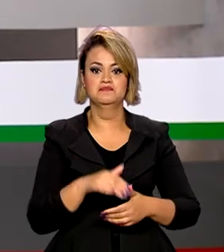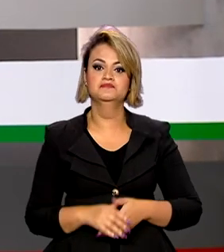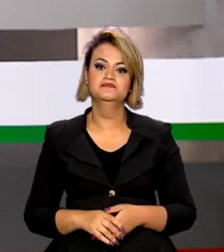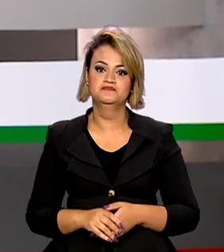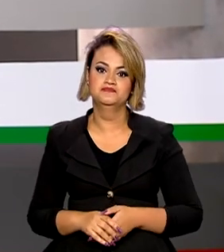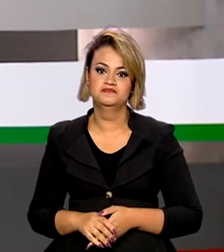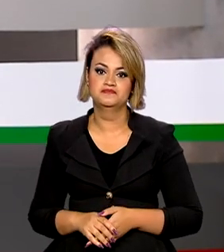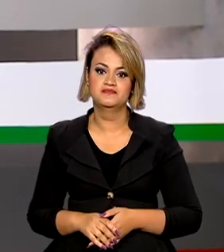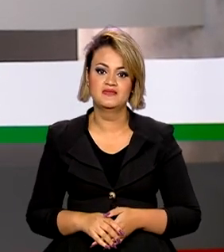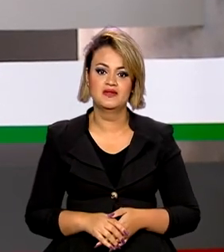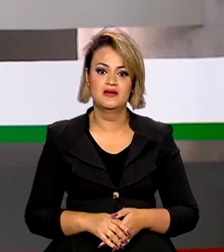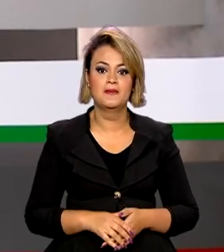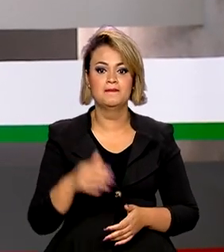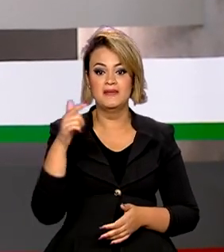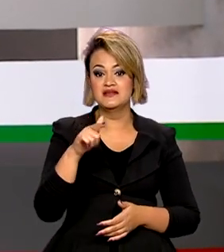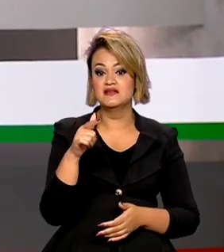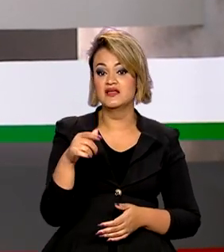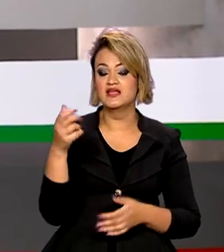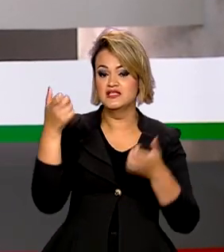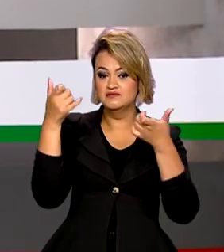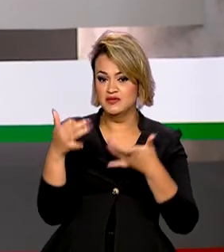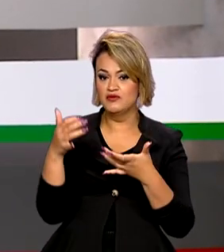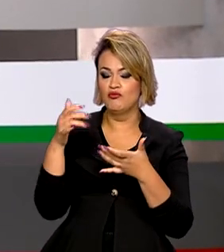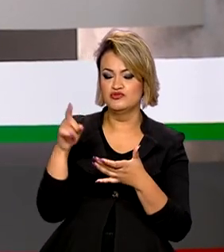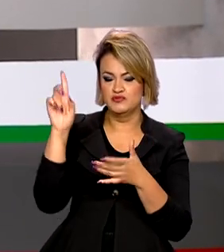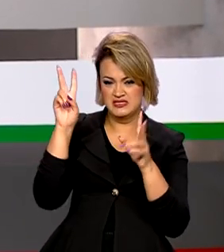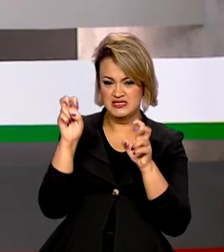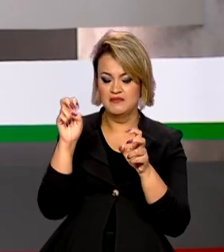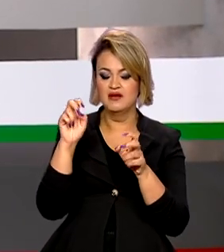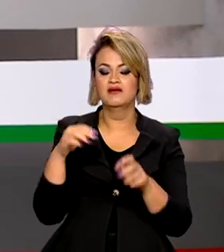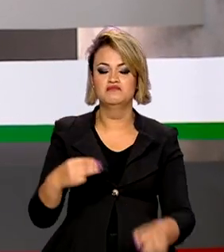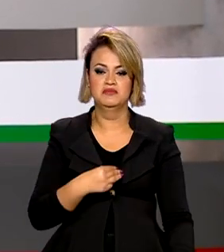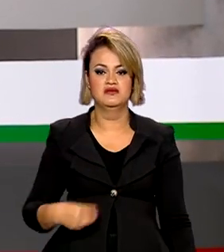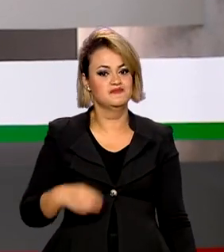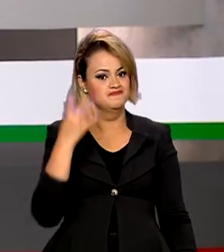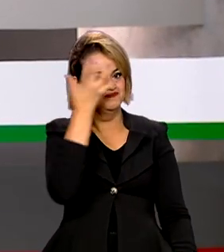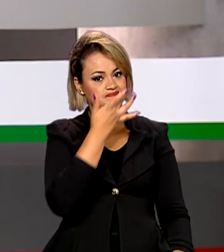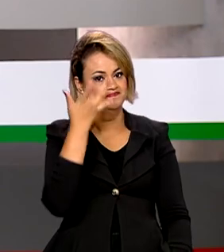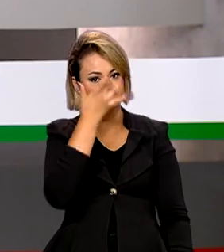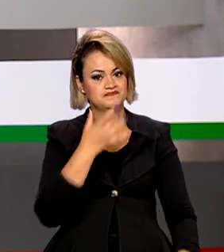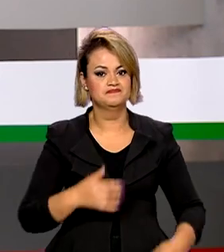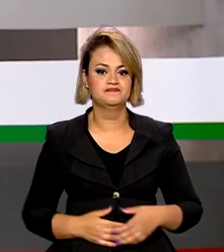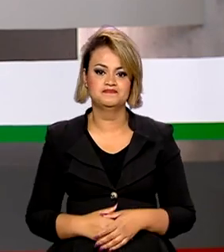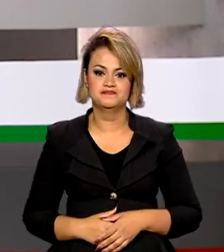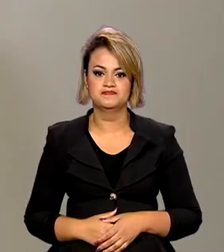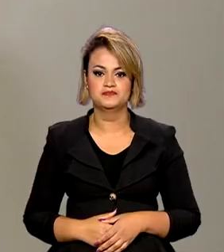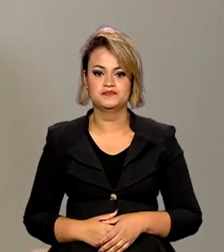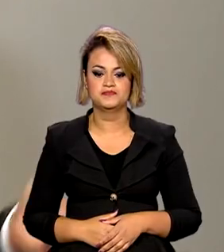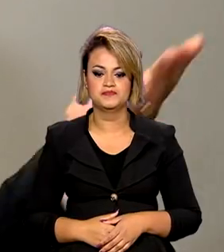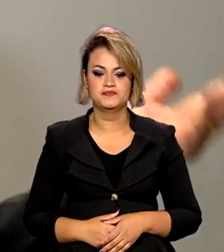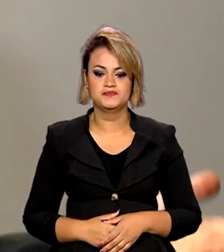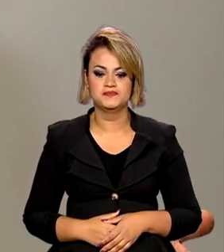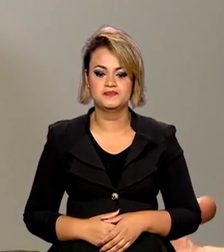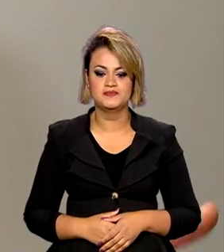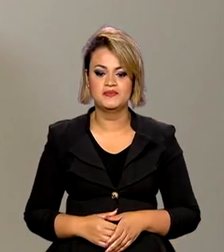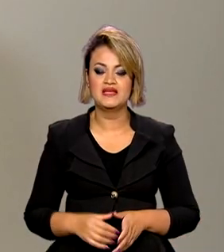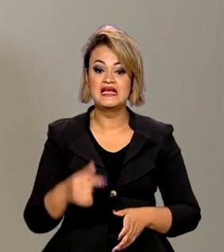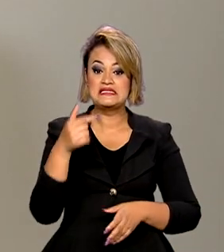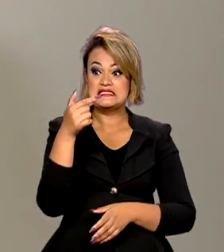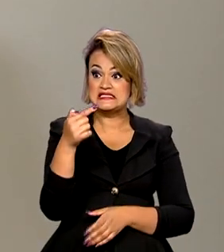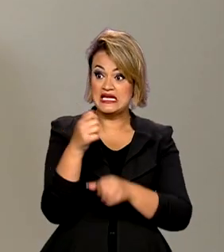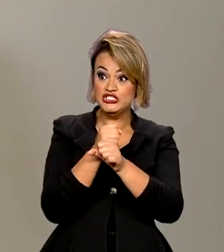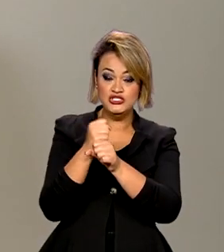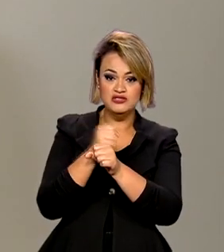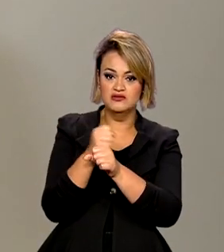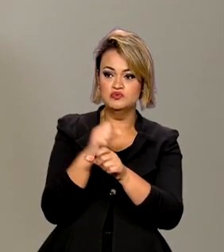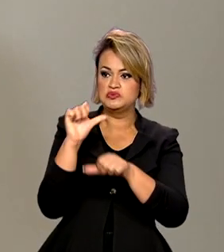Quem também comentou a isenção do imposto de renda foi o ministro da Fazenda, Fernando Haddad. Sete anos sem